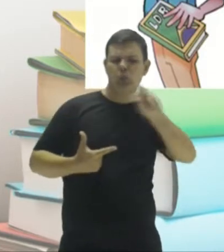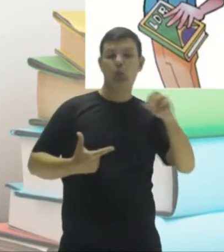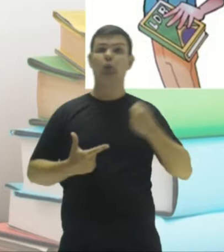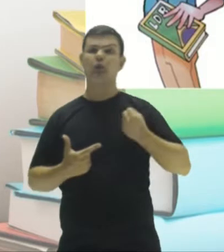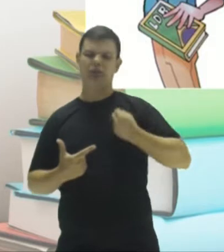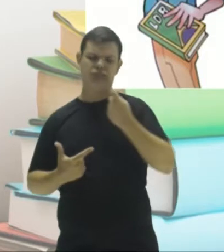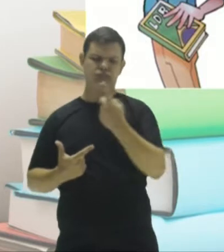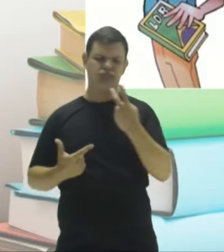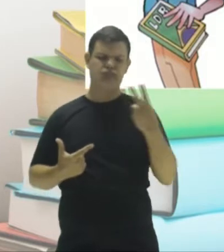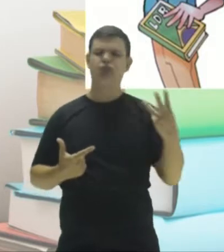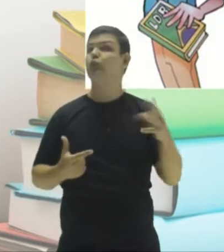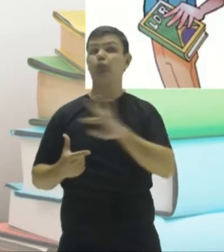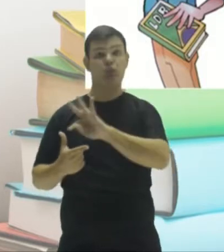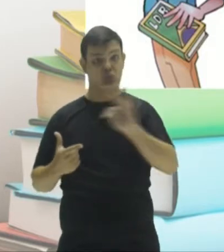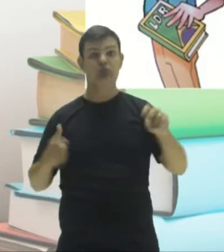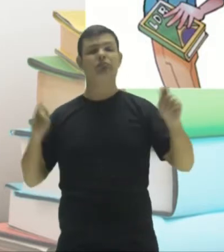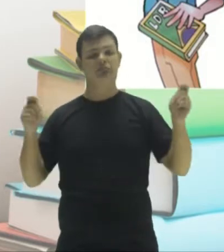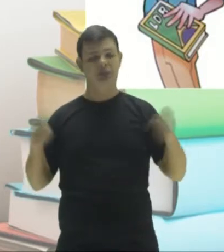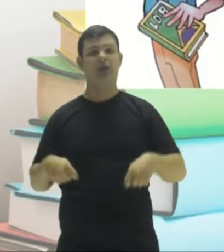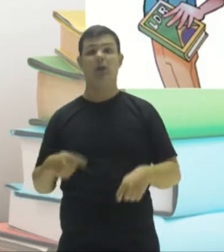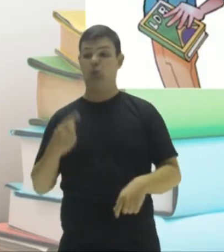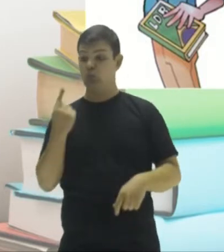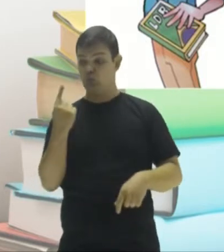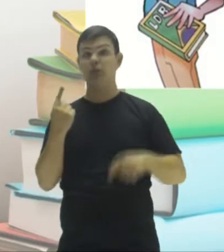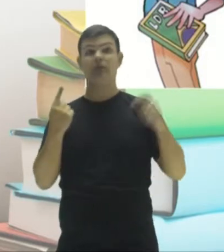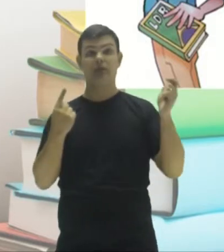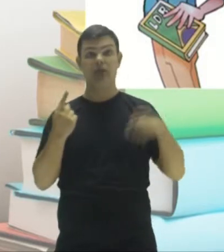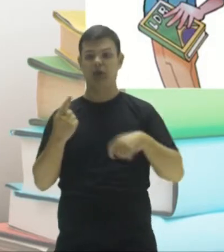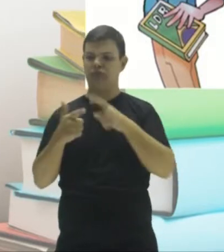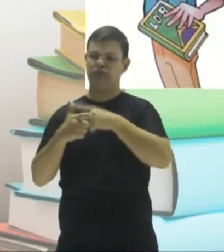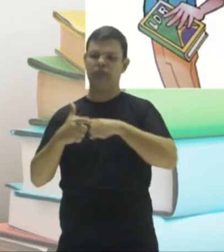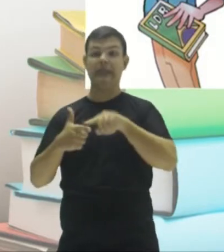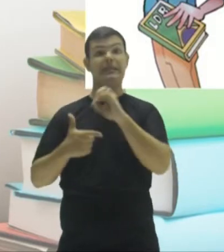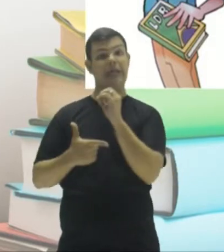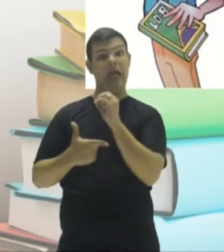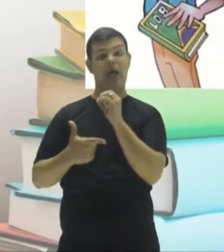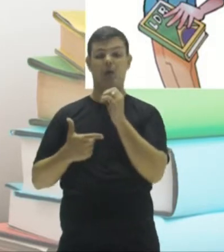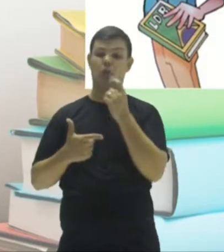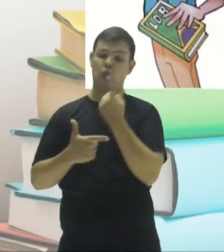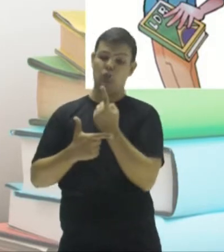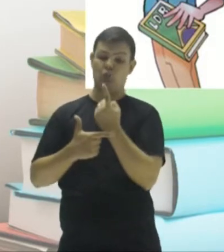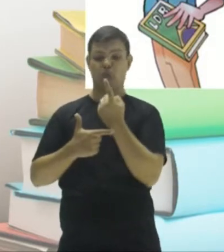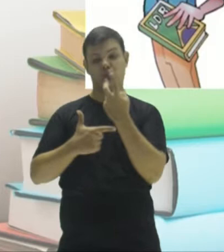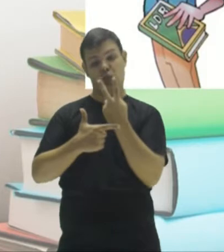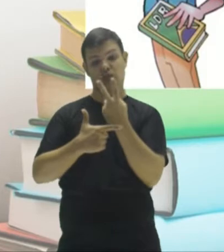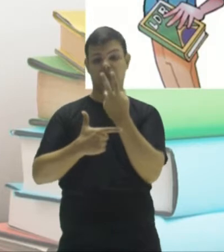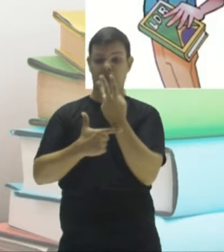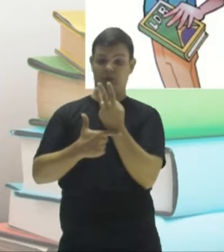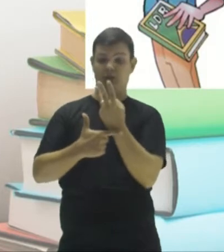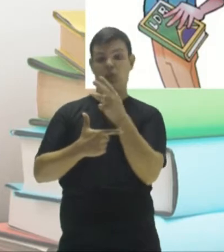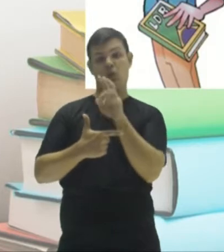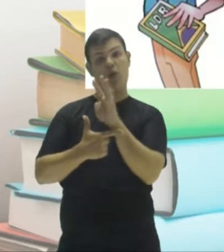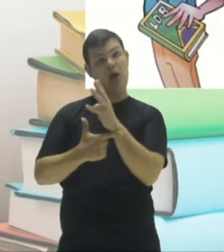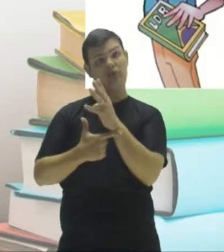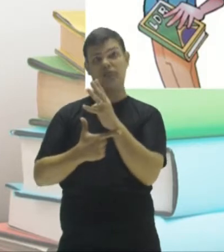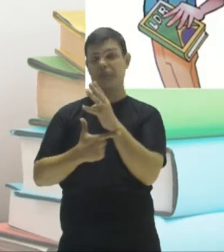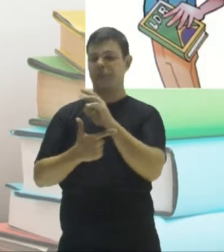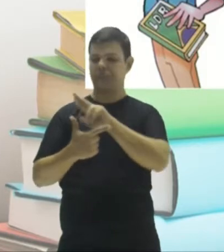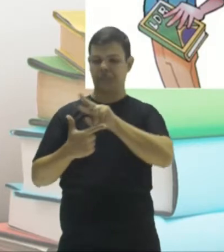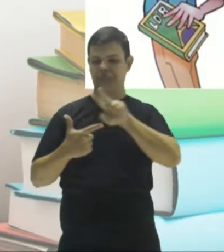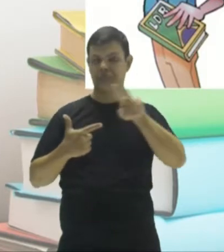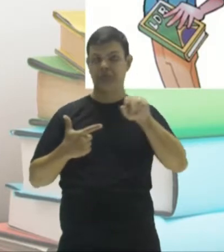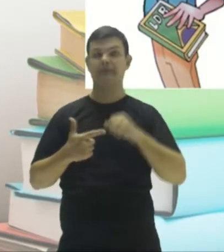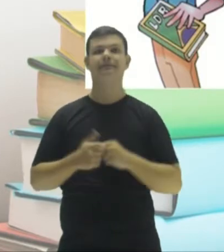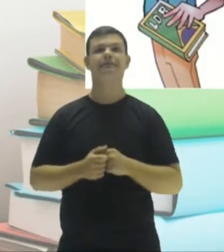naturais. O número um é divisor de zero, de um, de dois, de três e de quatro, tudo bem?